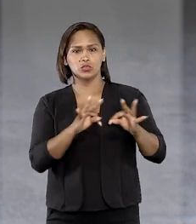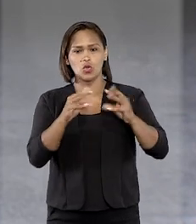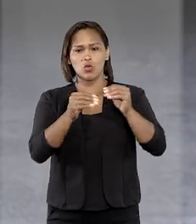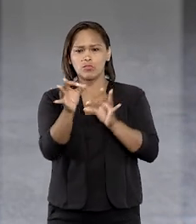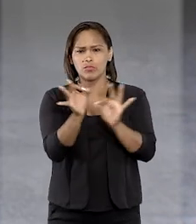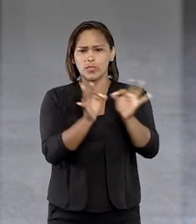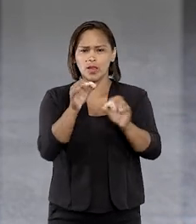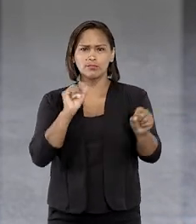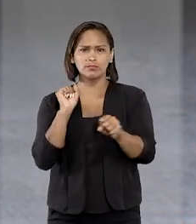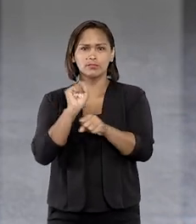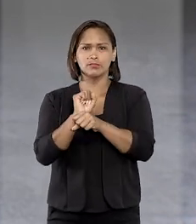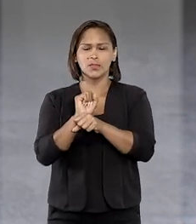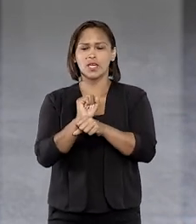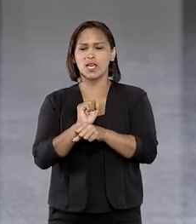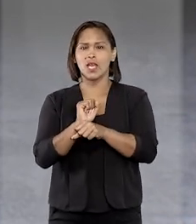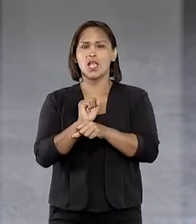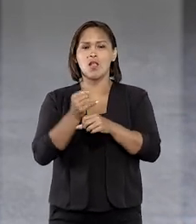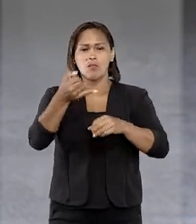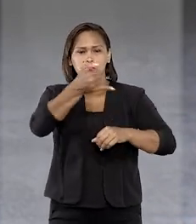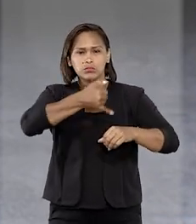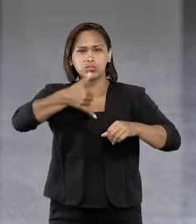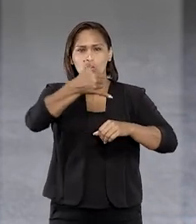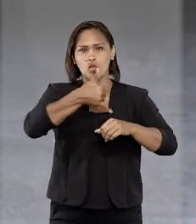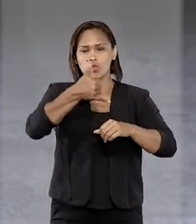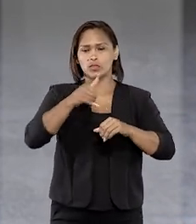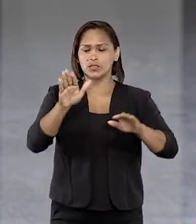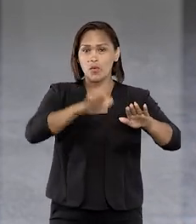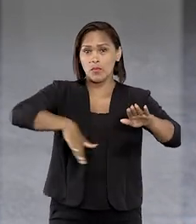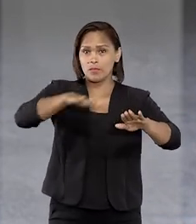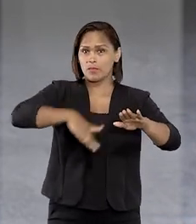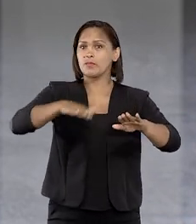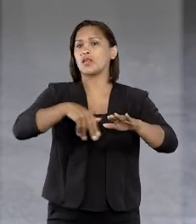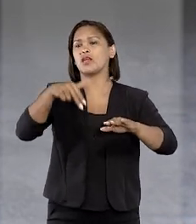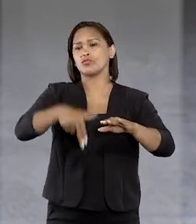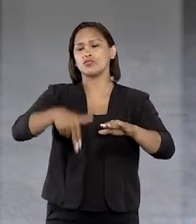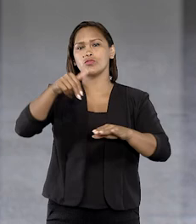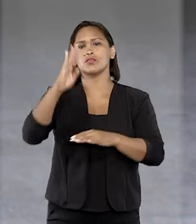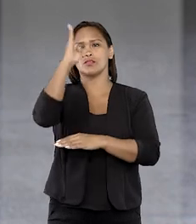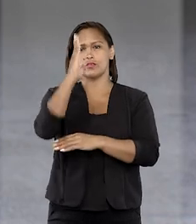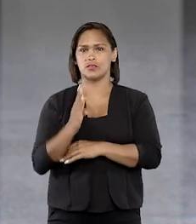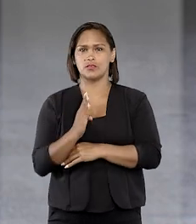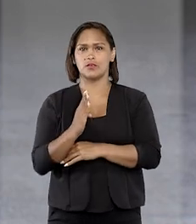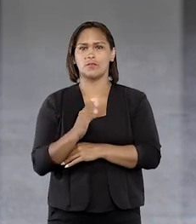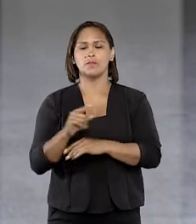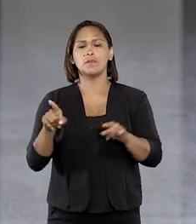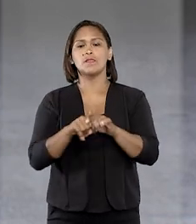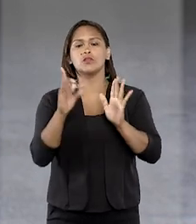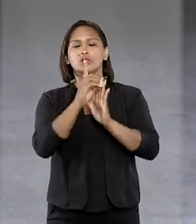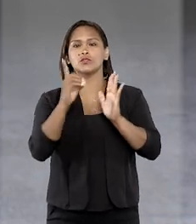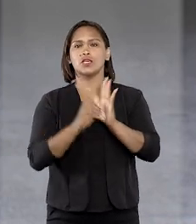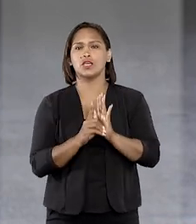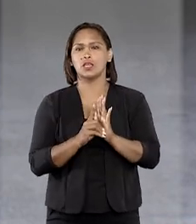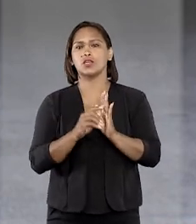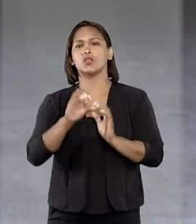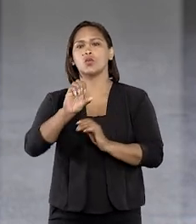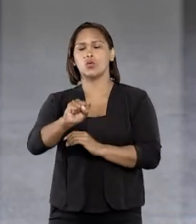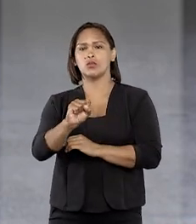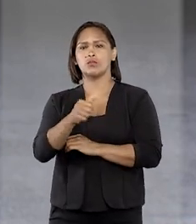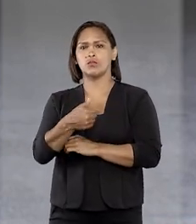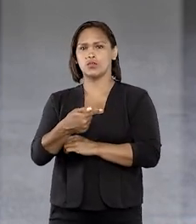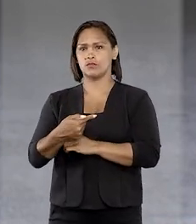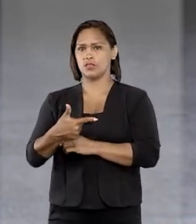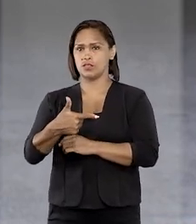Nacional de Contingência para Incidentes de Poluição por Óleo em Praias sob Jurisdição Nacional, nos termos do Decreto 8